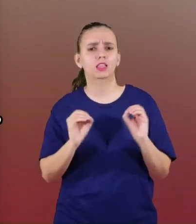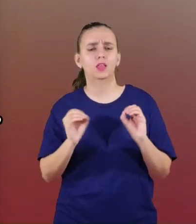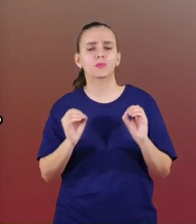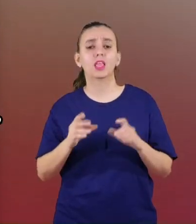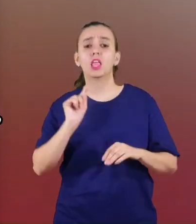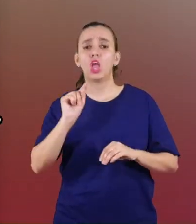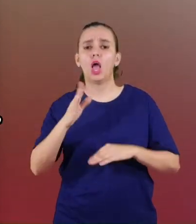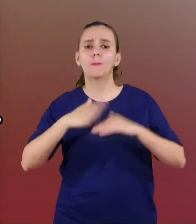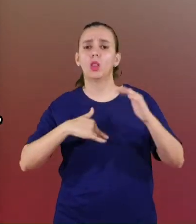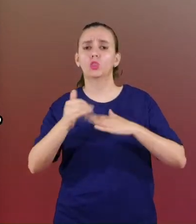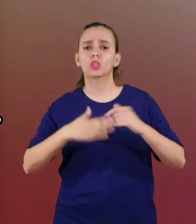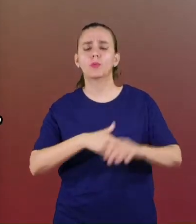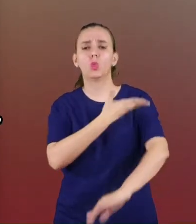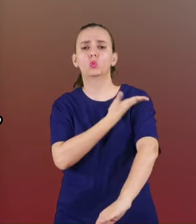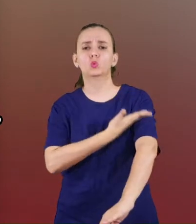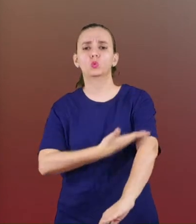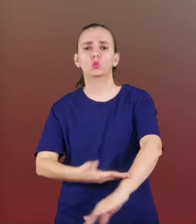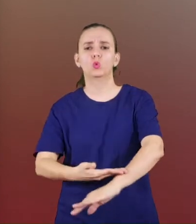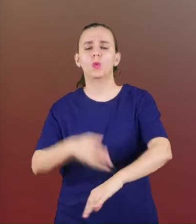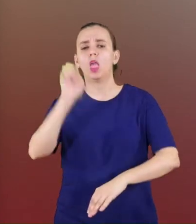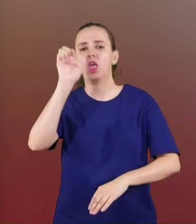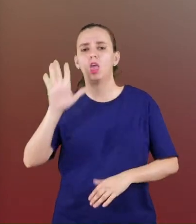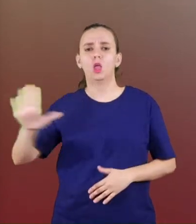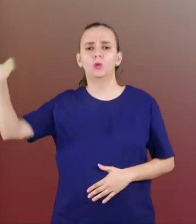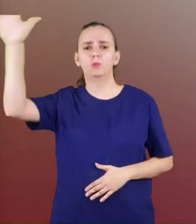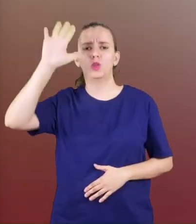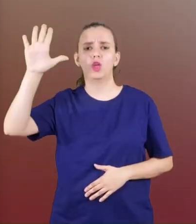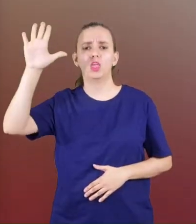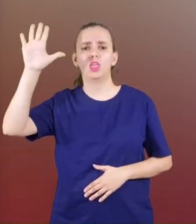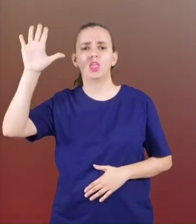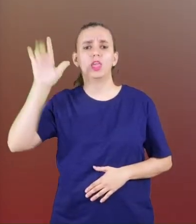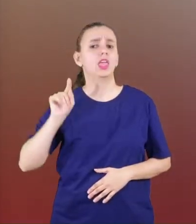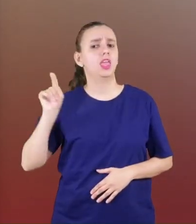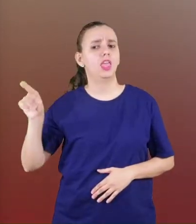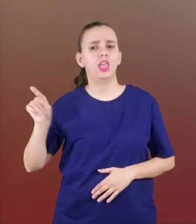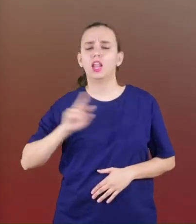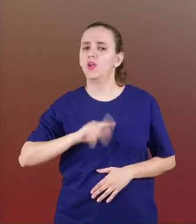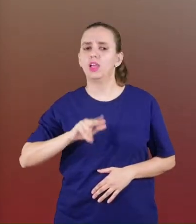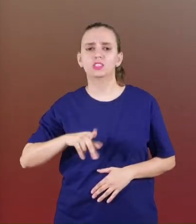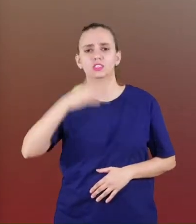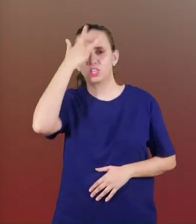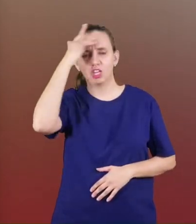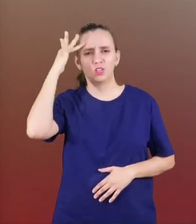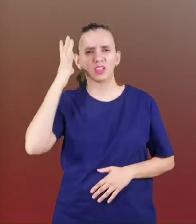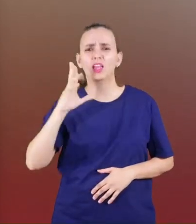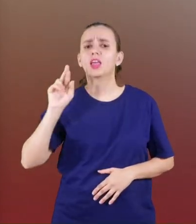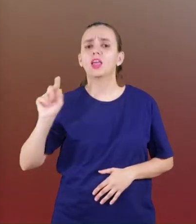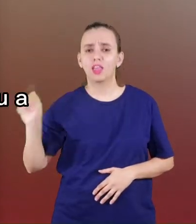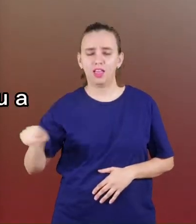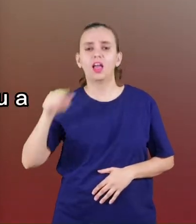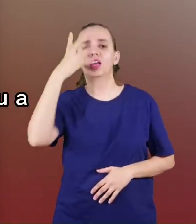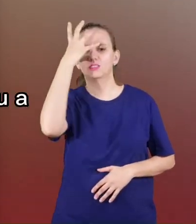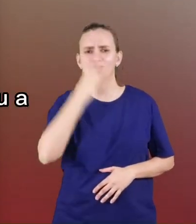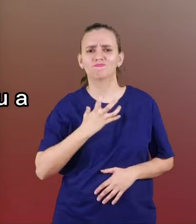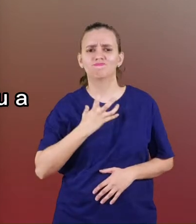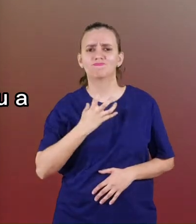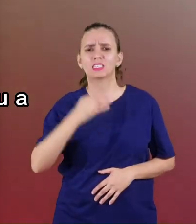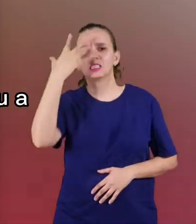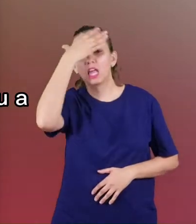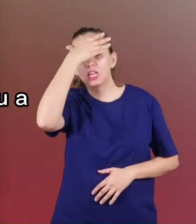praticando o costume do europeu, e ele não era gente, ele era selvagem, mas